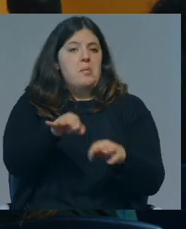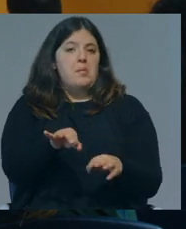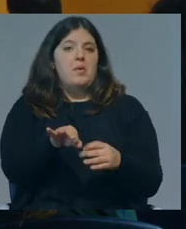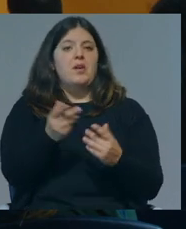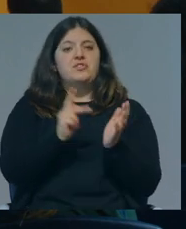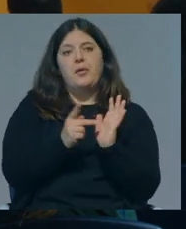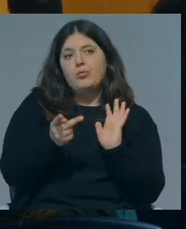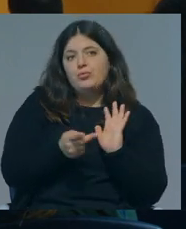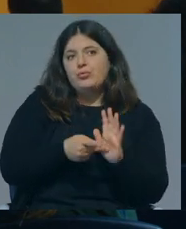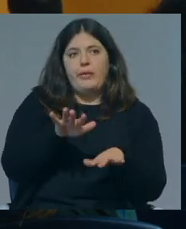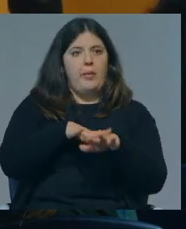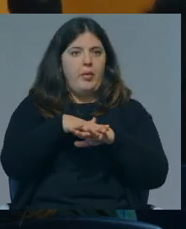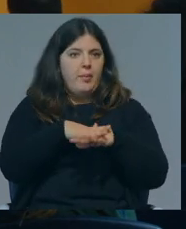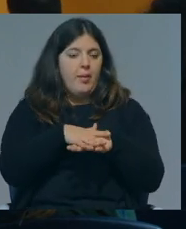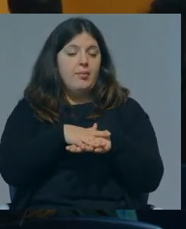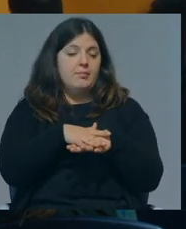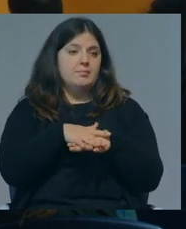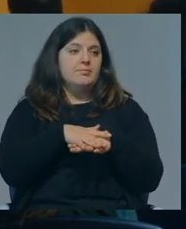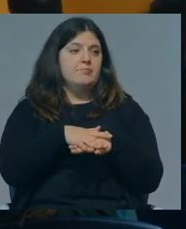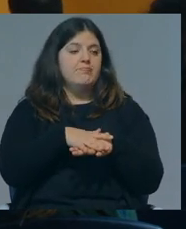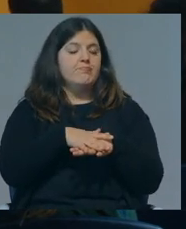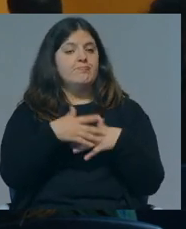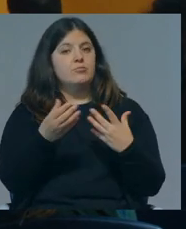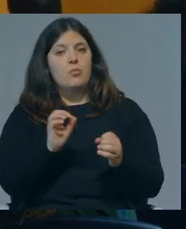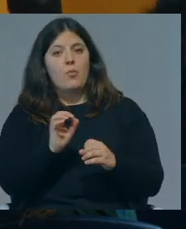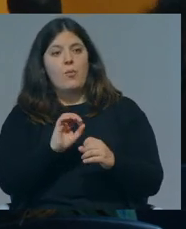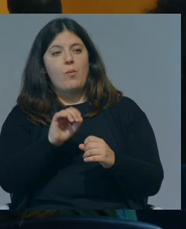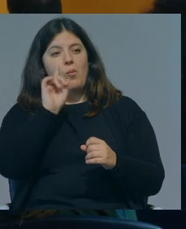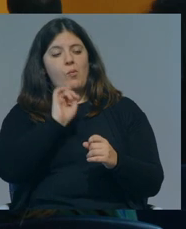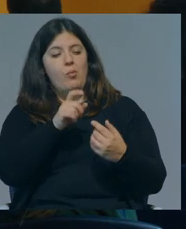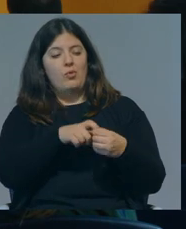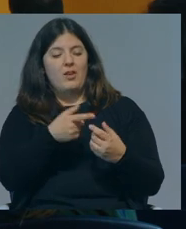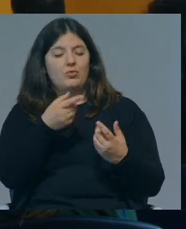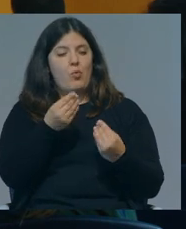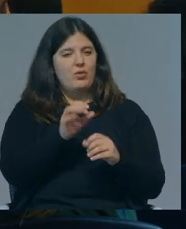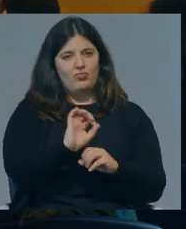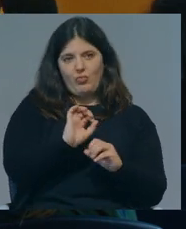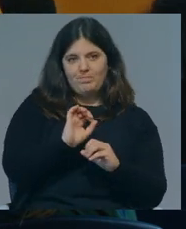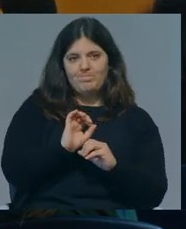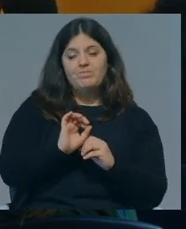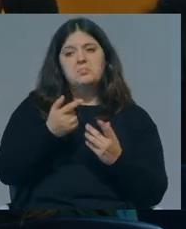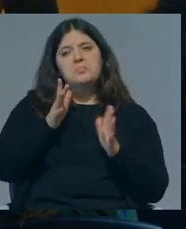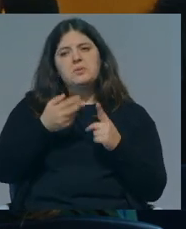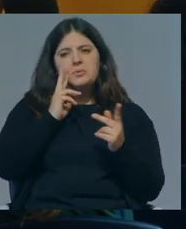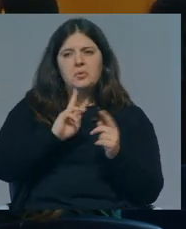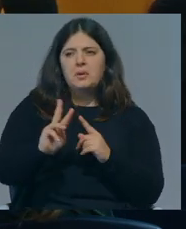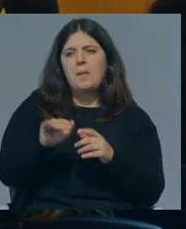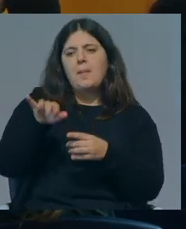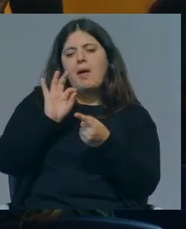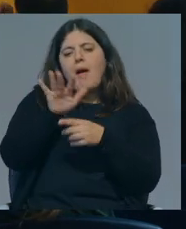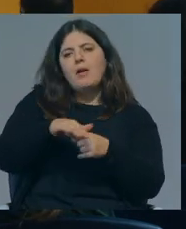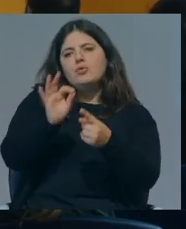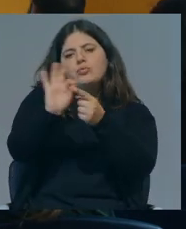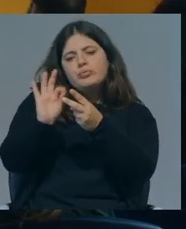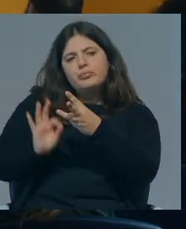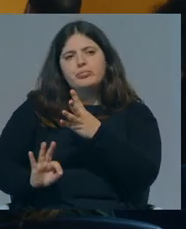Ciências, Tecnologia e Matemática, não estão, e elas não estão tão representadas. Portanto, é preciso olhar por especialidades